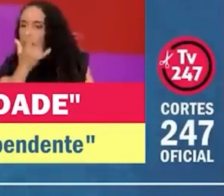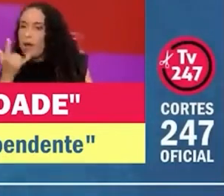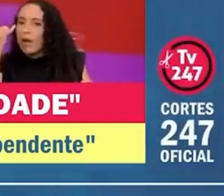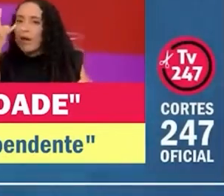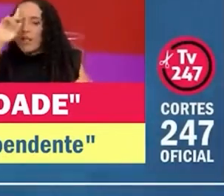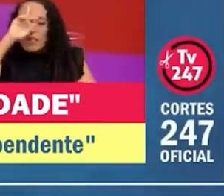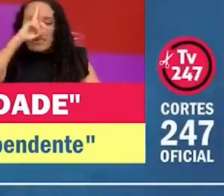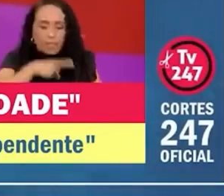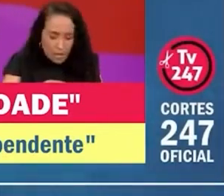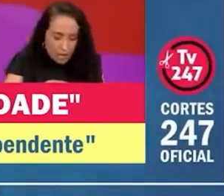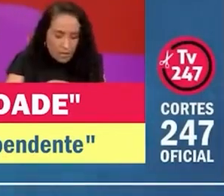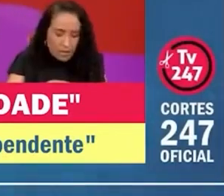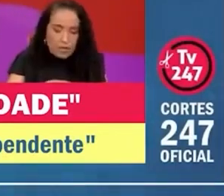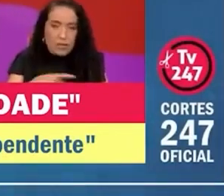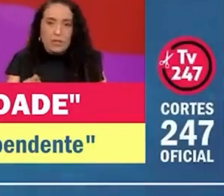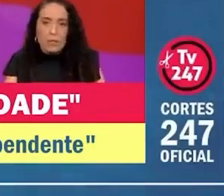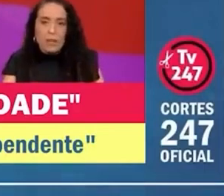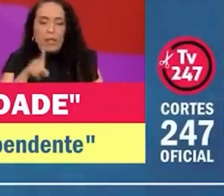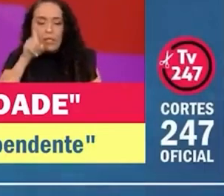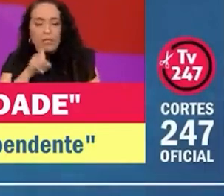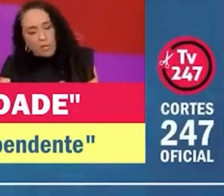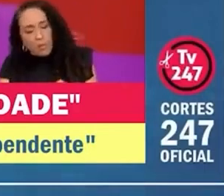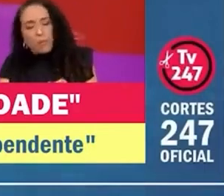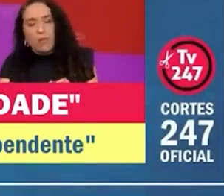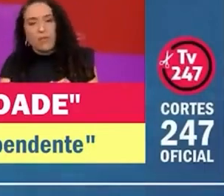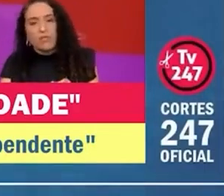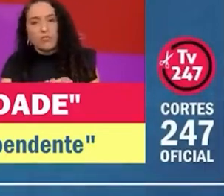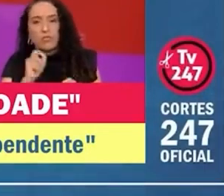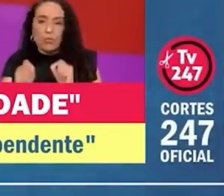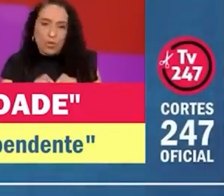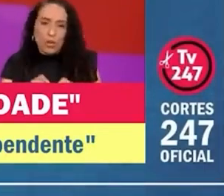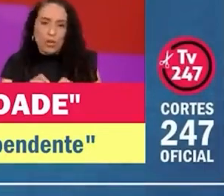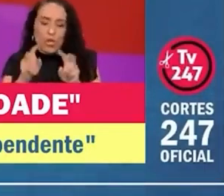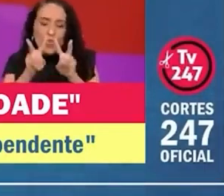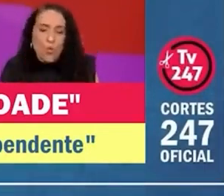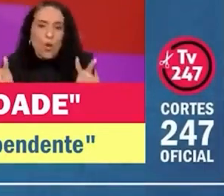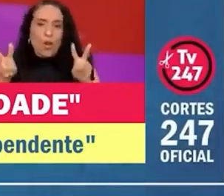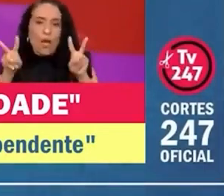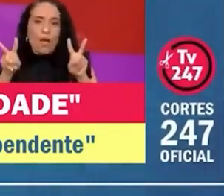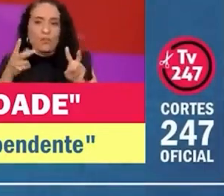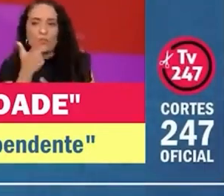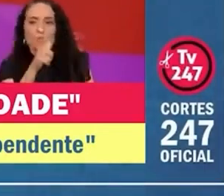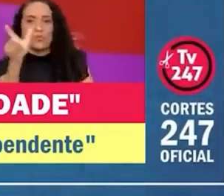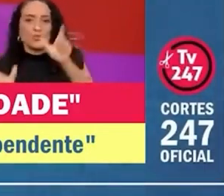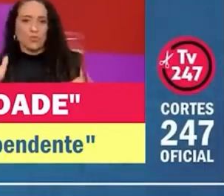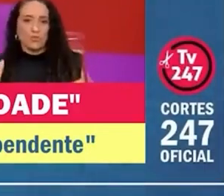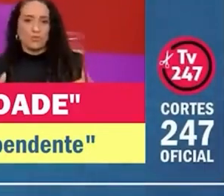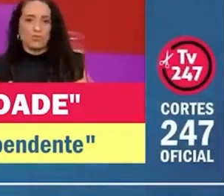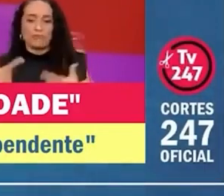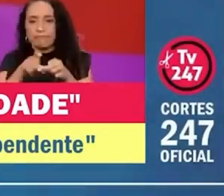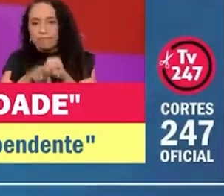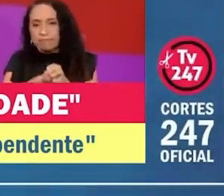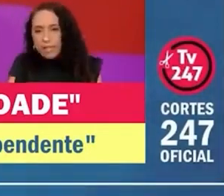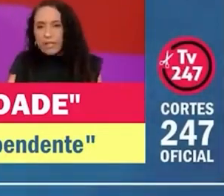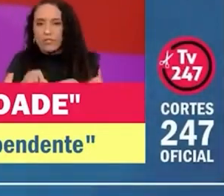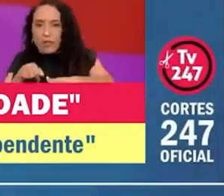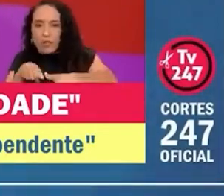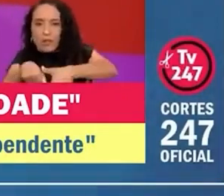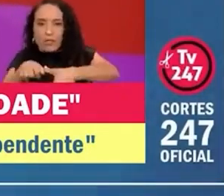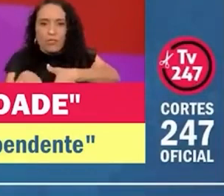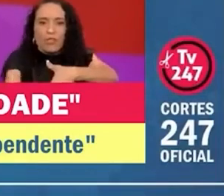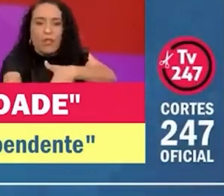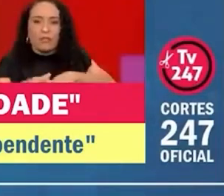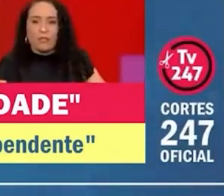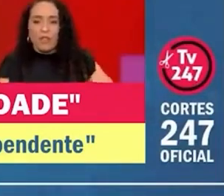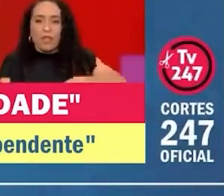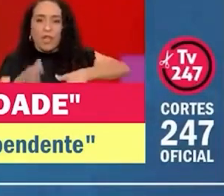depressiva e que depende desesperadamente do olhar alheio. E por isso ela depende do influencer, do